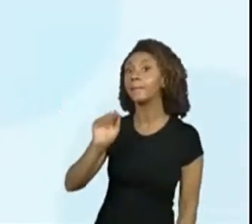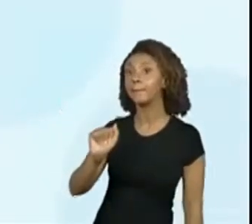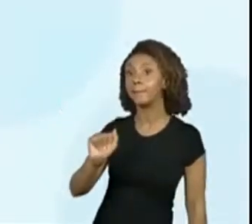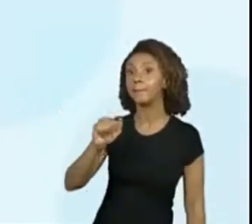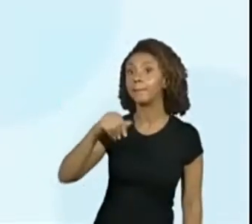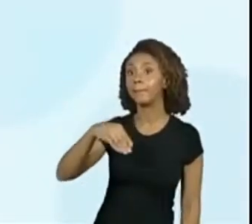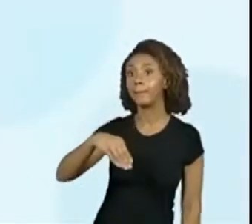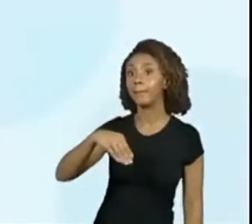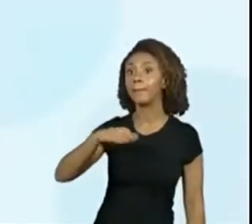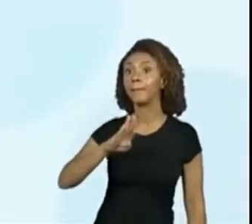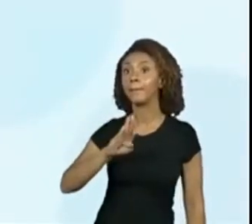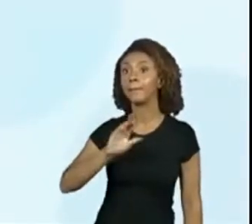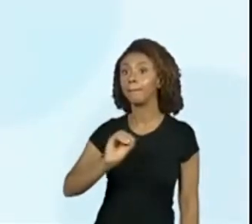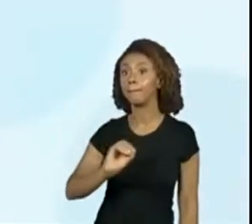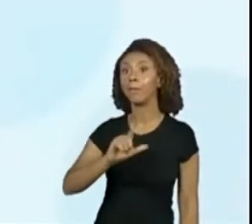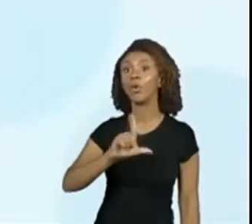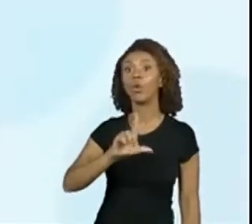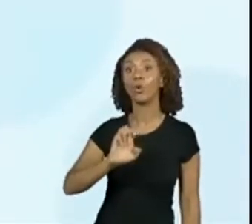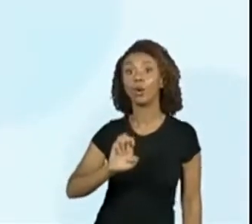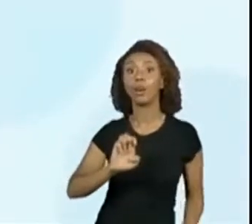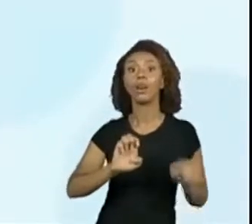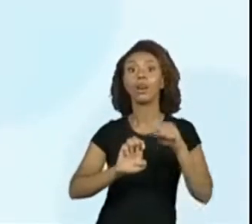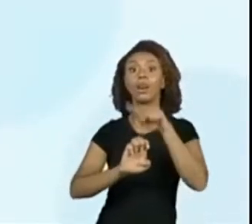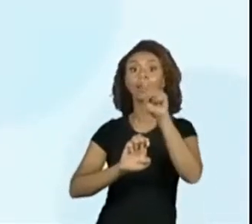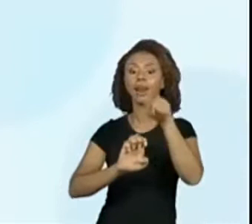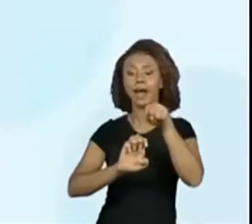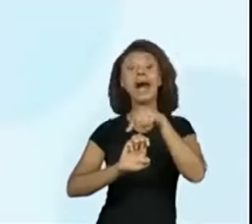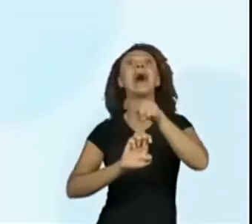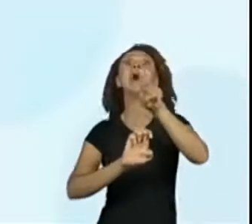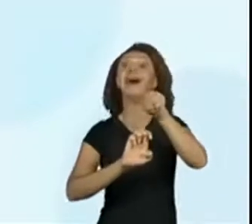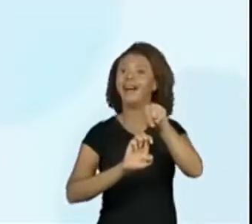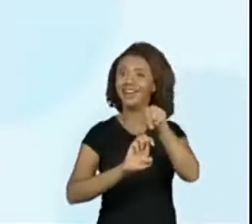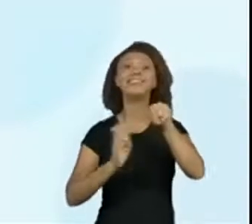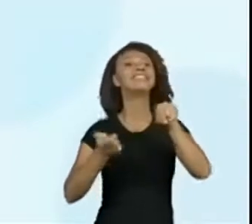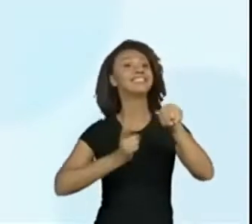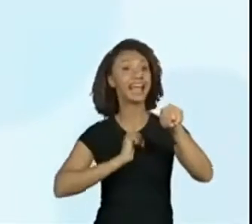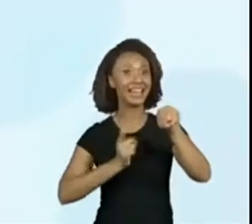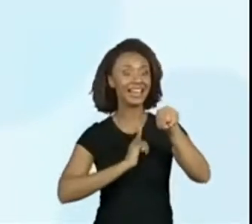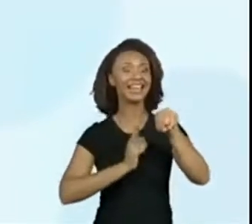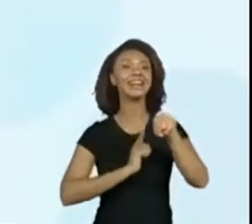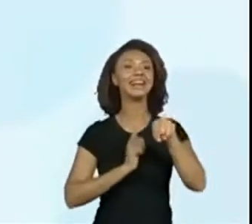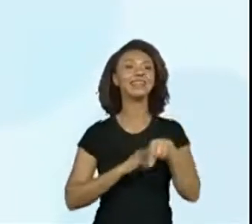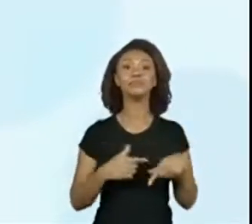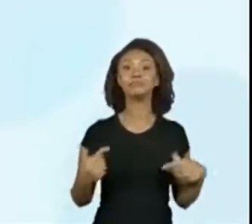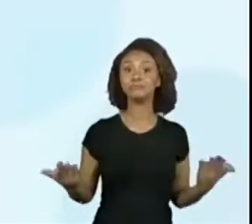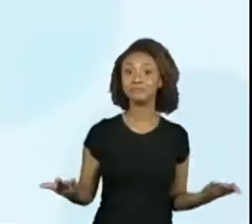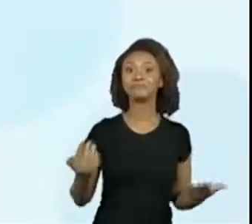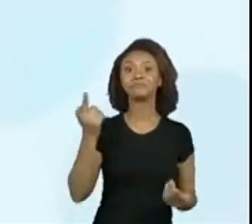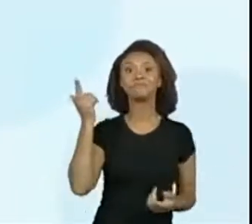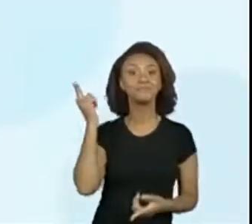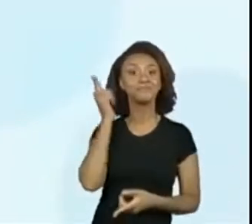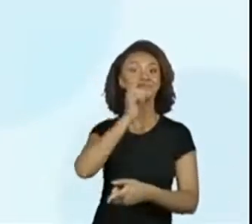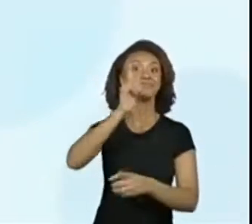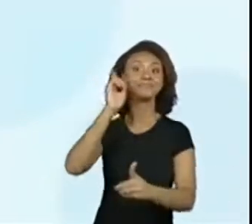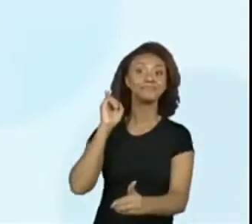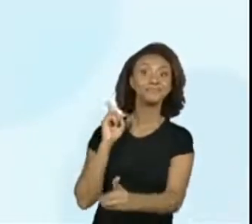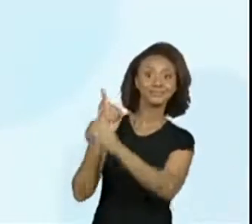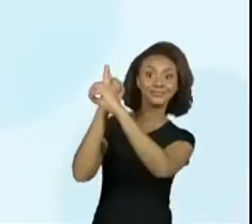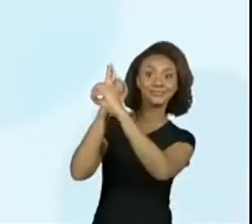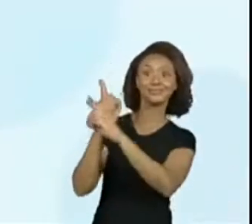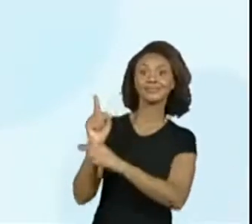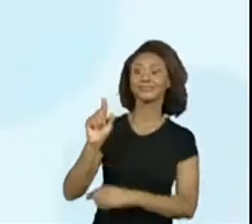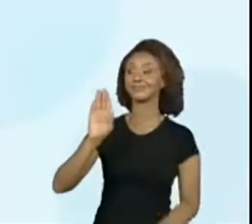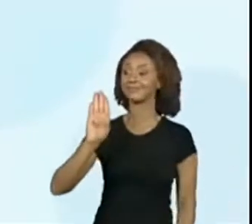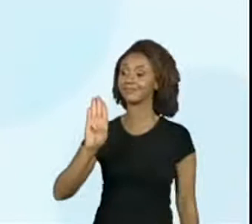Bambolê. tem um acento mesmo. Olha lá, professora Vivi. Bambolê. Então, a gente conseguiu achar